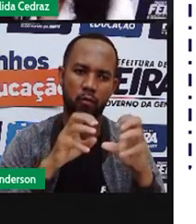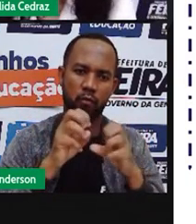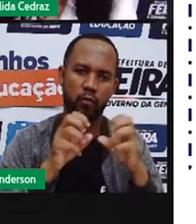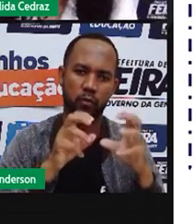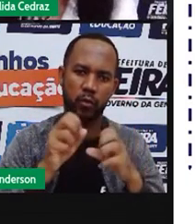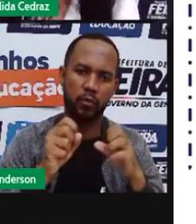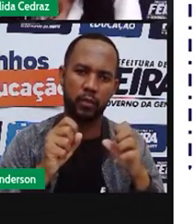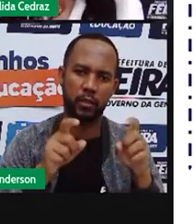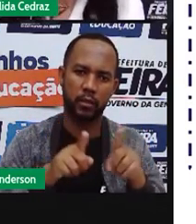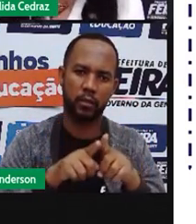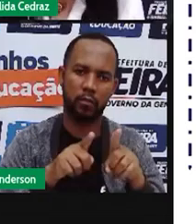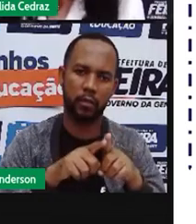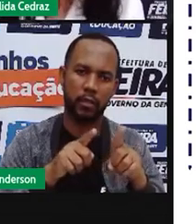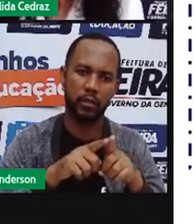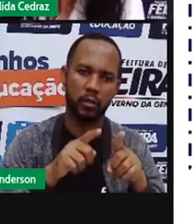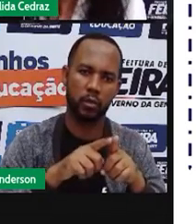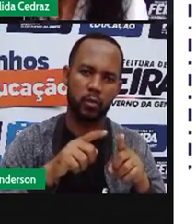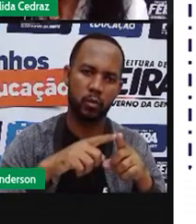na lua.